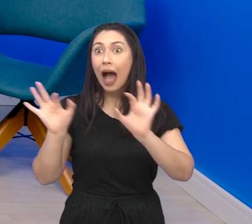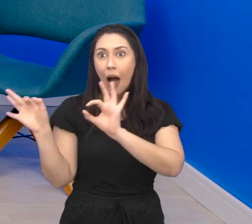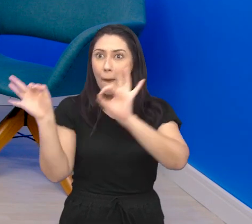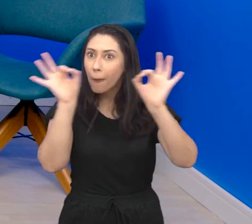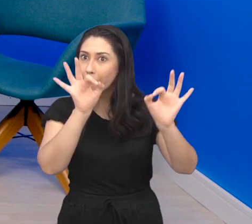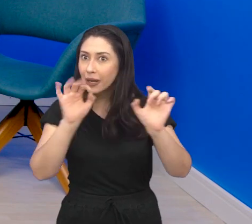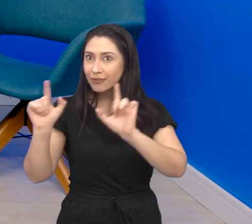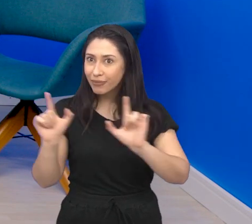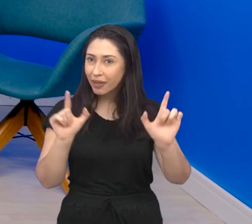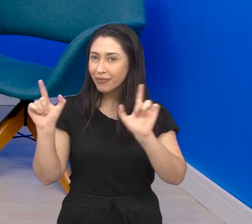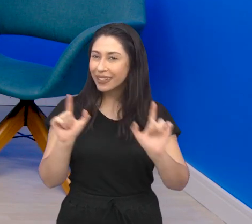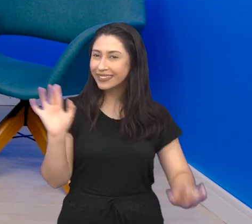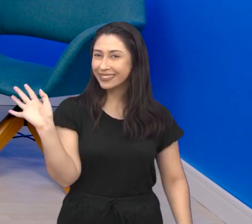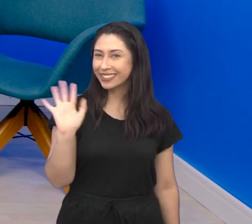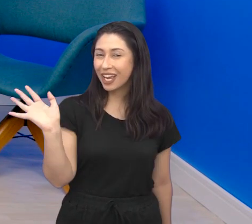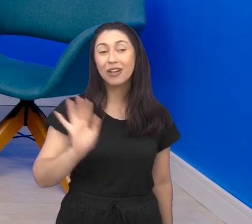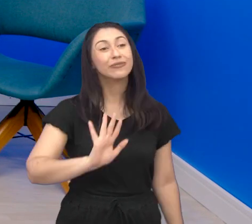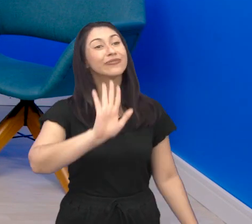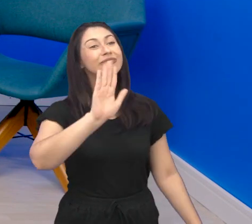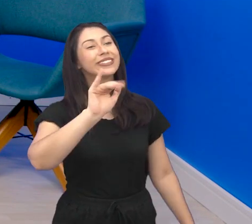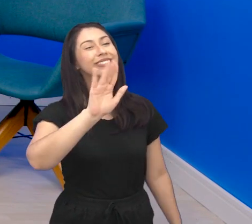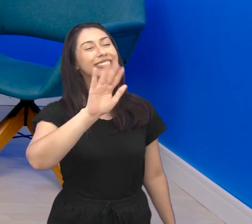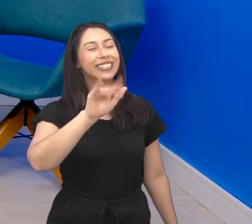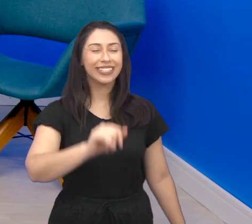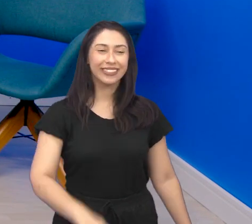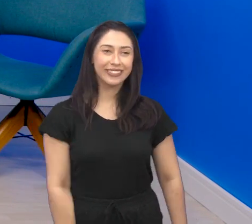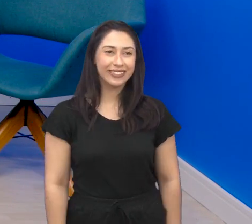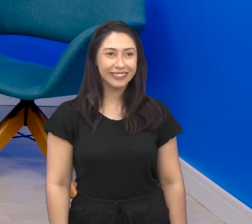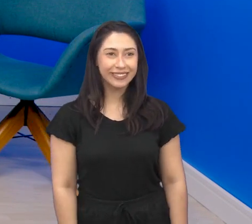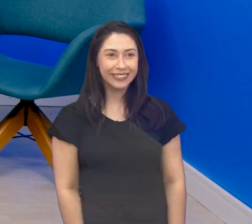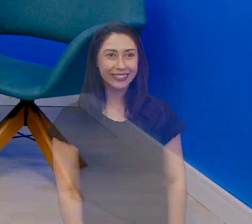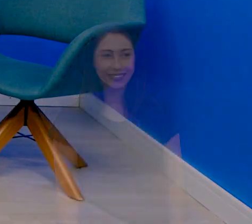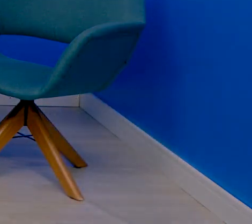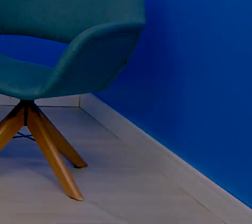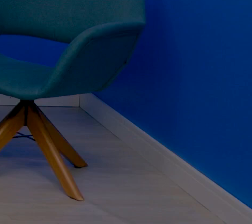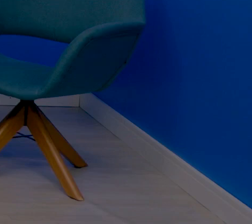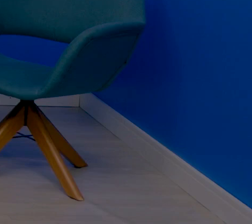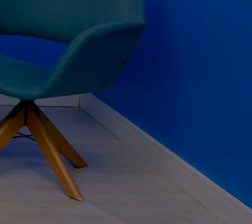ligados nos nossos reprises durante a semana. Até a próxima. Até mais, gente. Tchau, tchau.